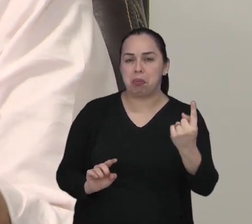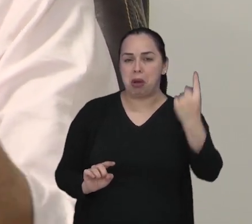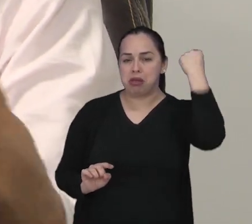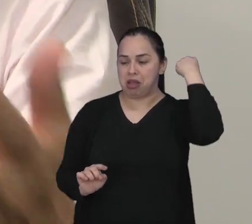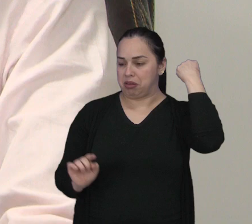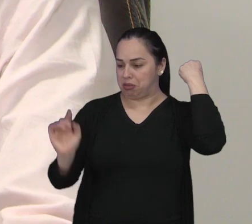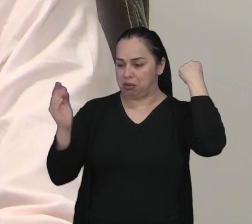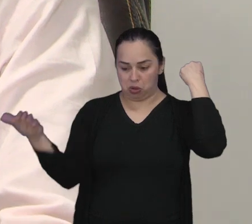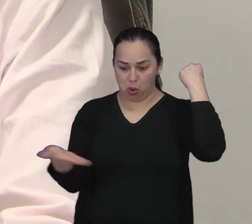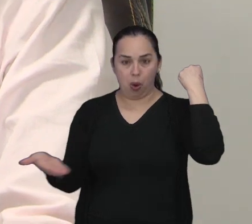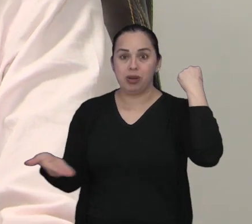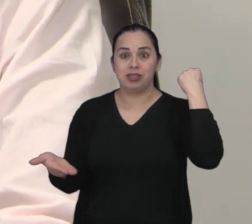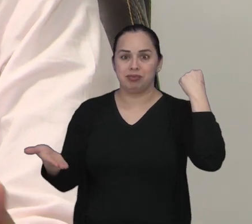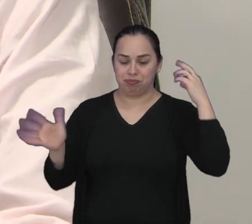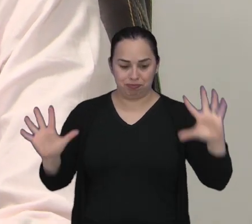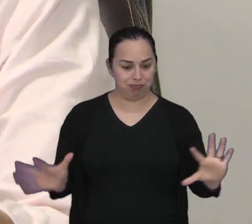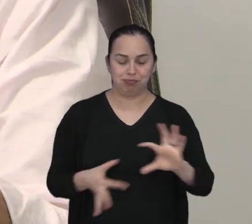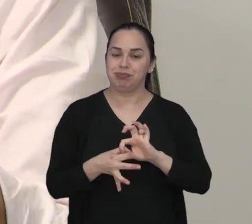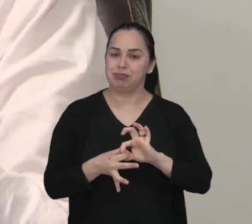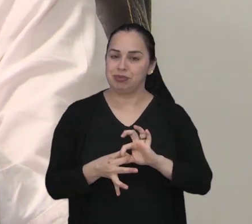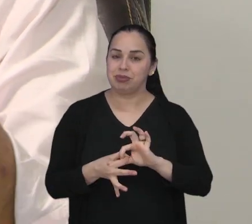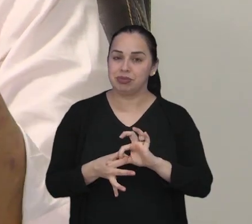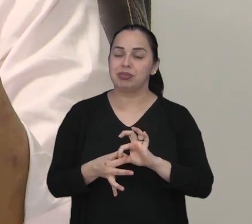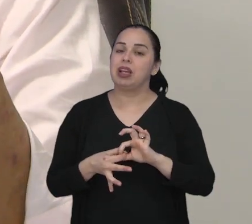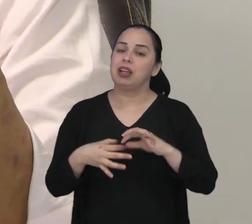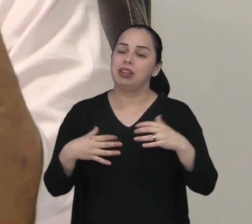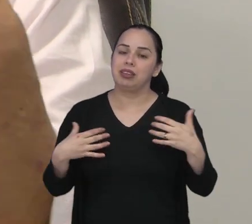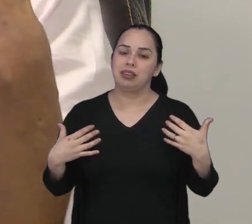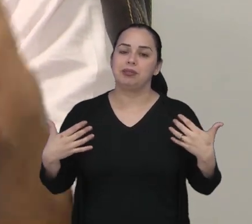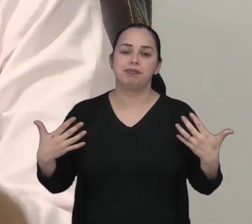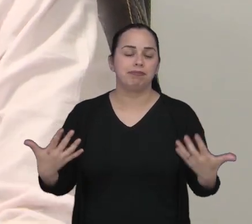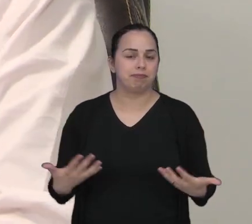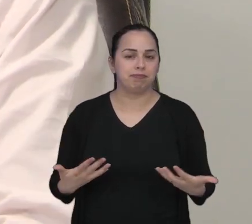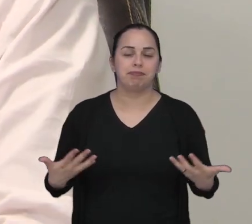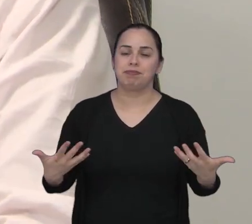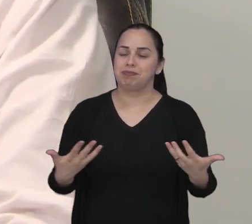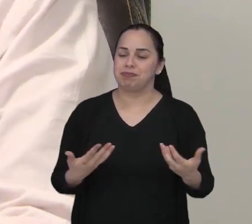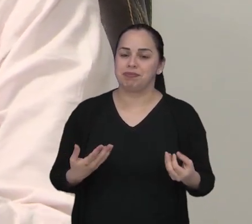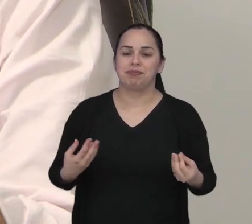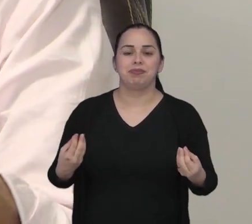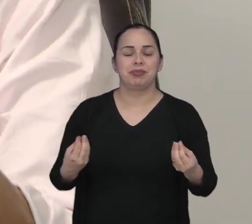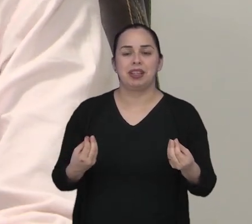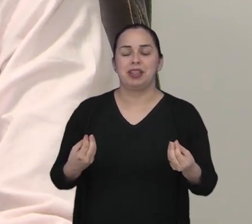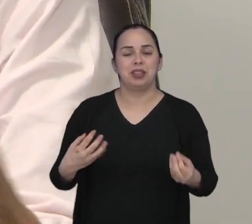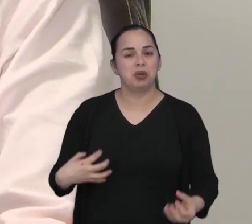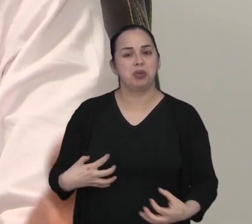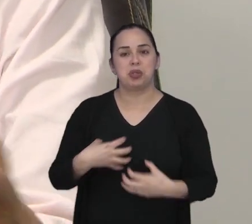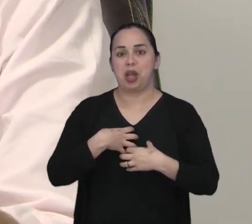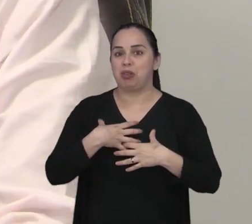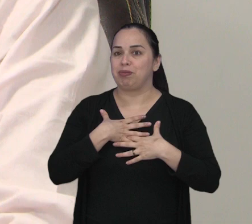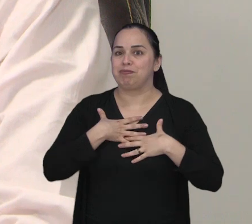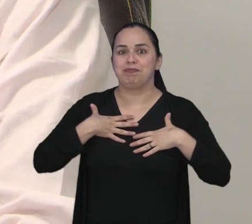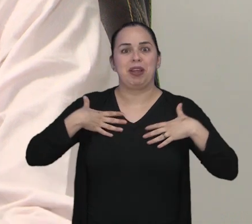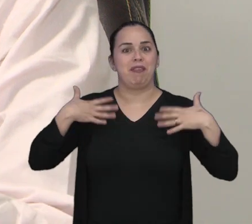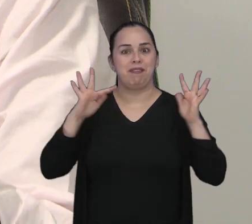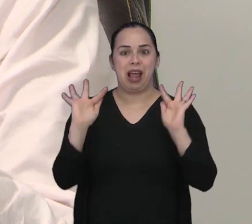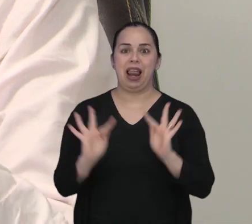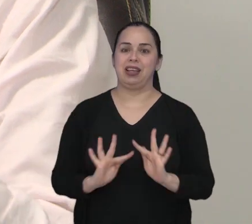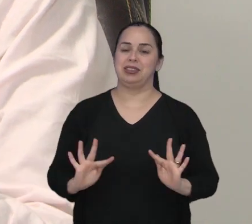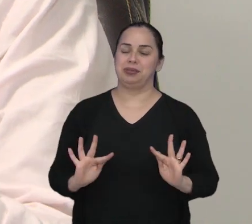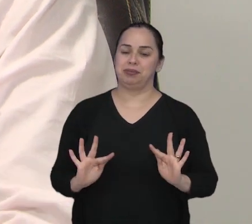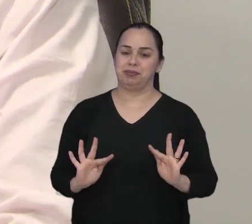presente pode viver o passado. Isso é muito gratificante para nós.